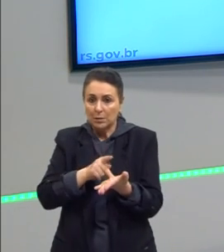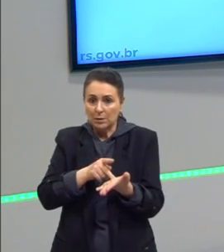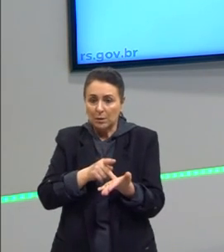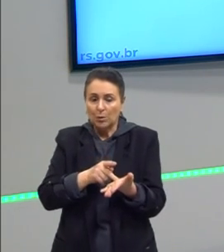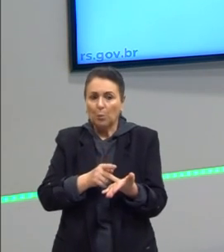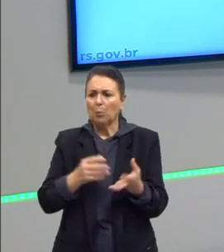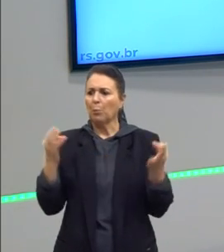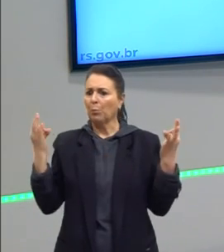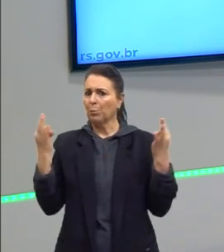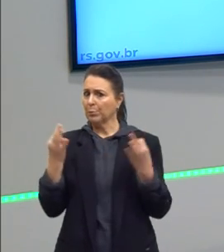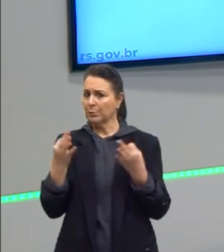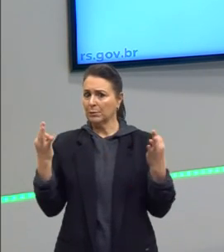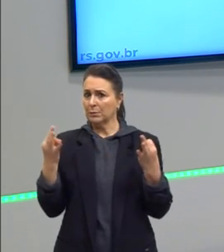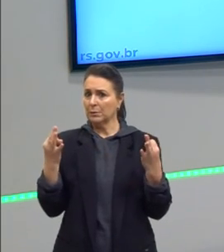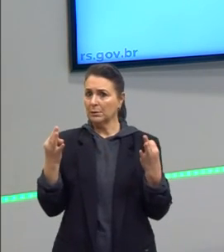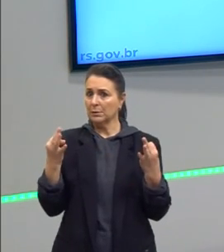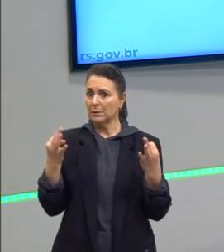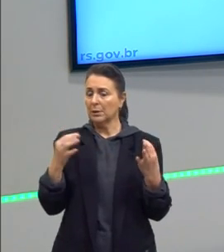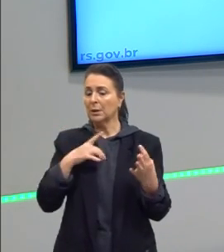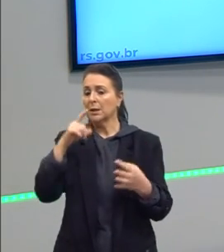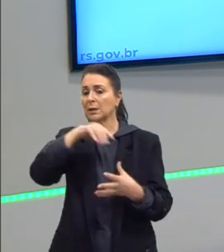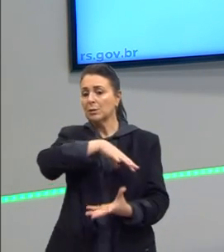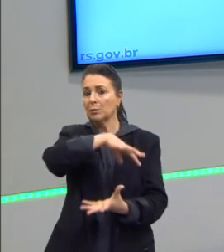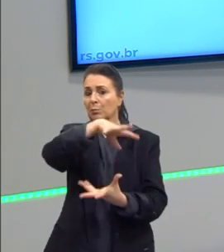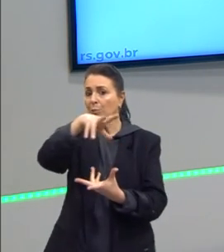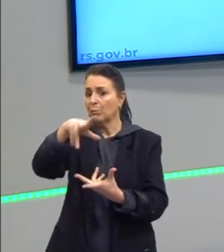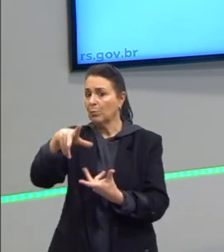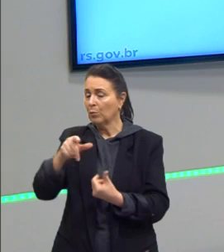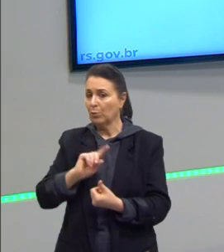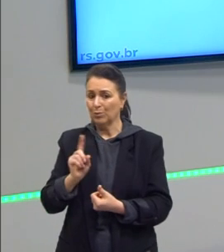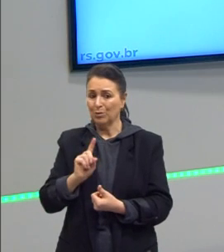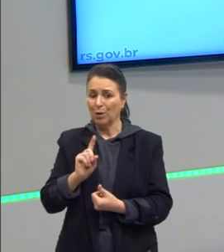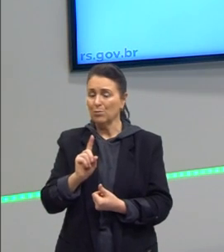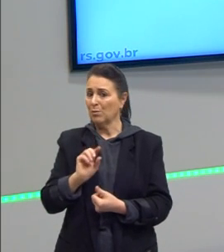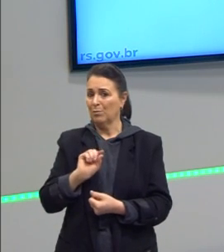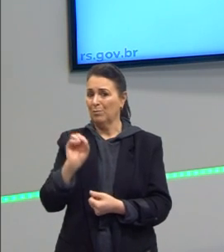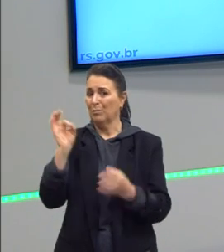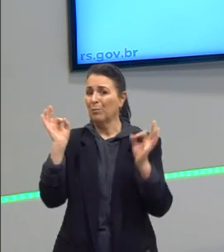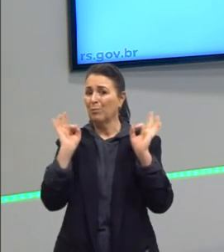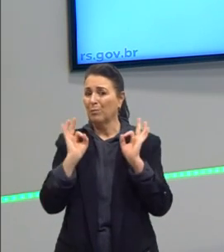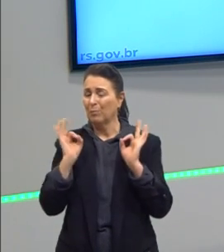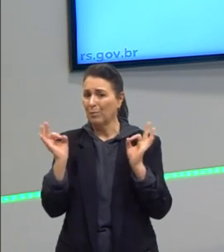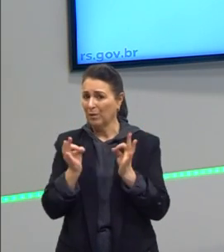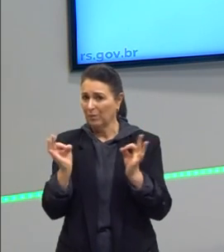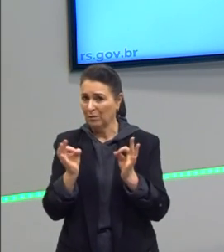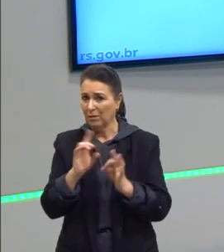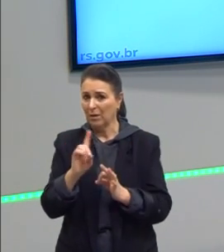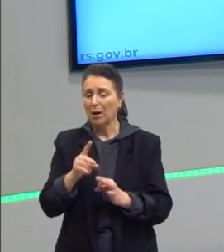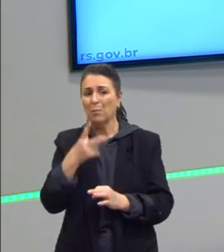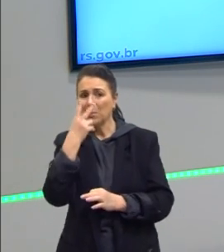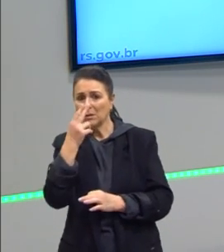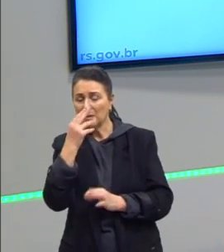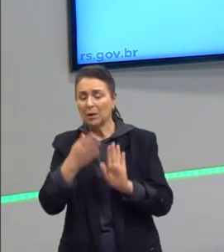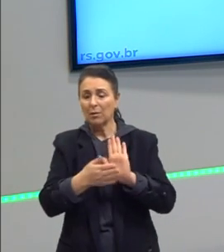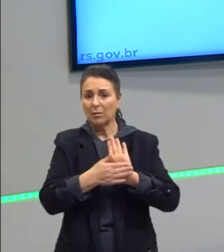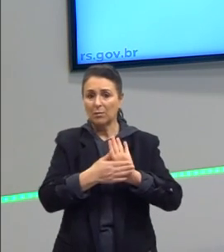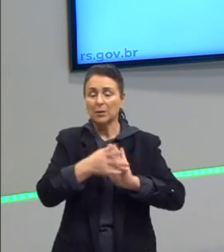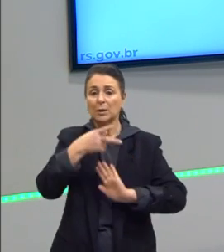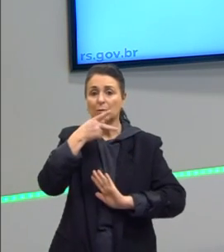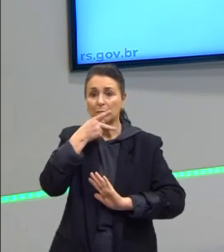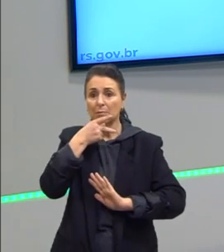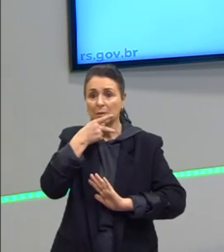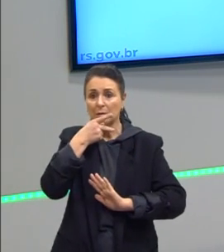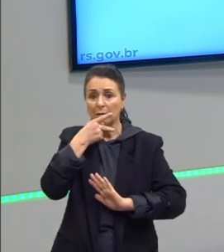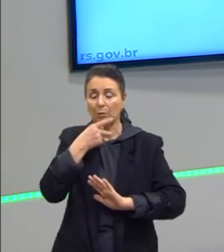perfeitas, e, neste mundo, as coisas imperfeitas, muito semelhante à proposta do Platão. Então ele retoma